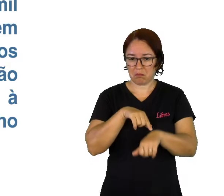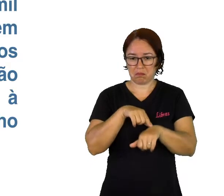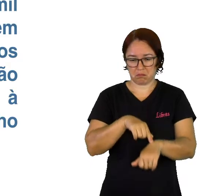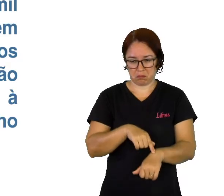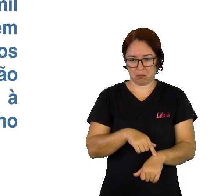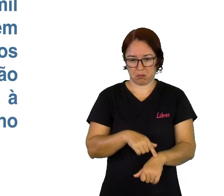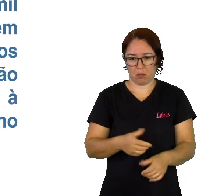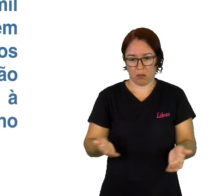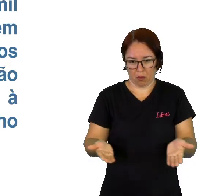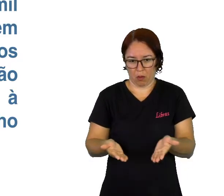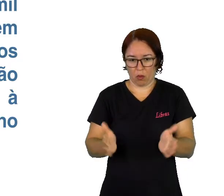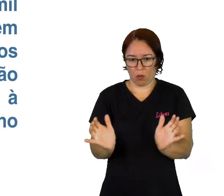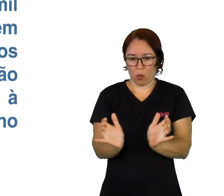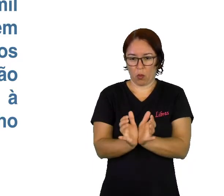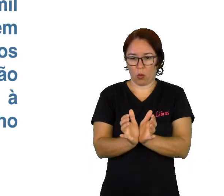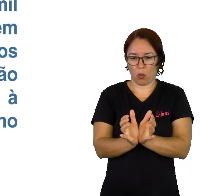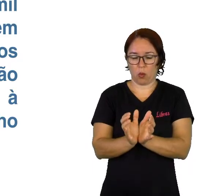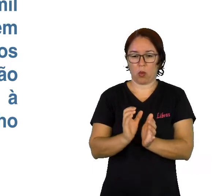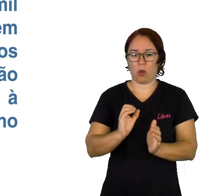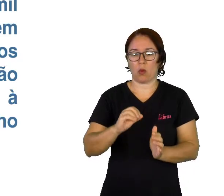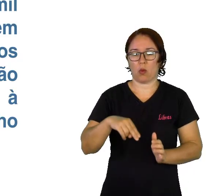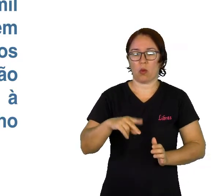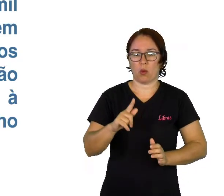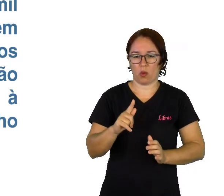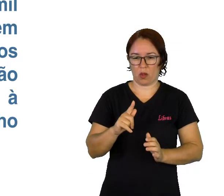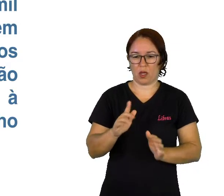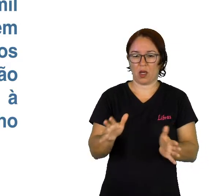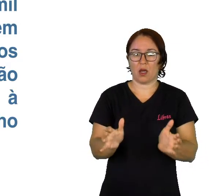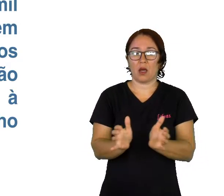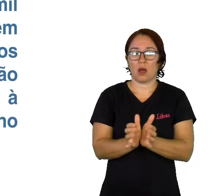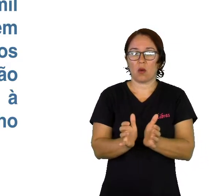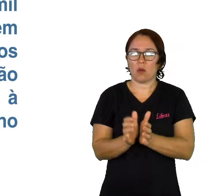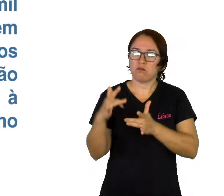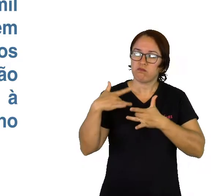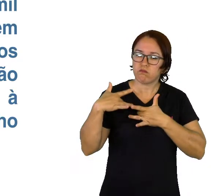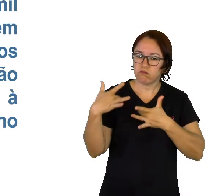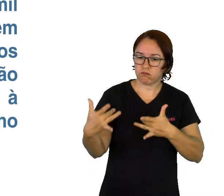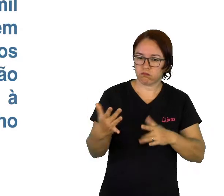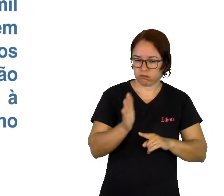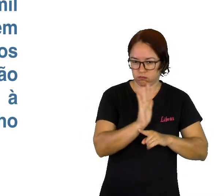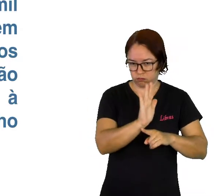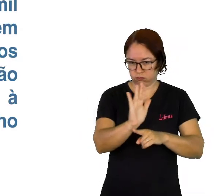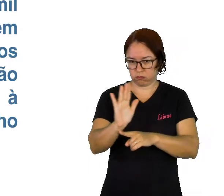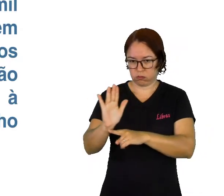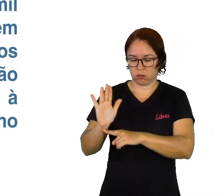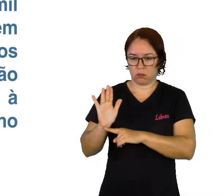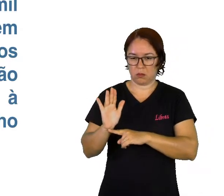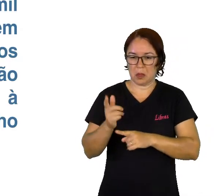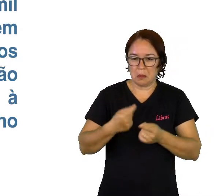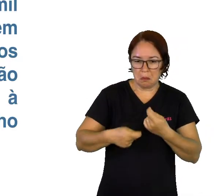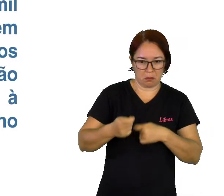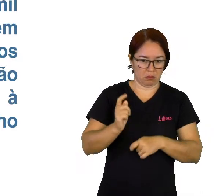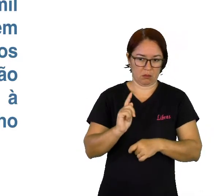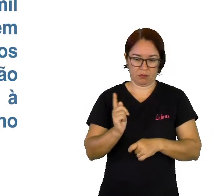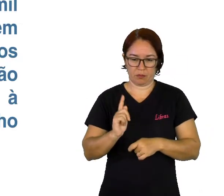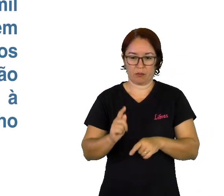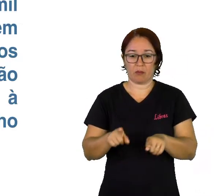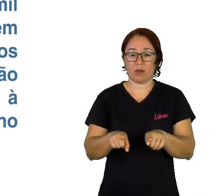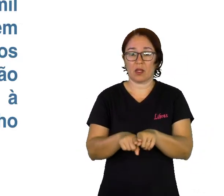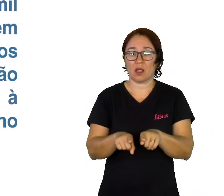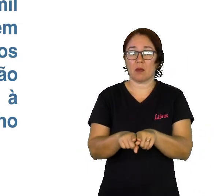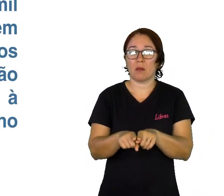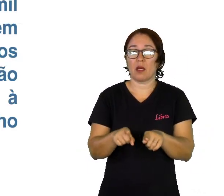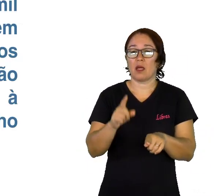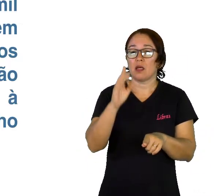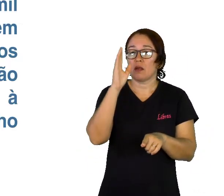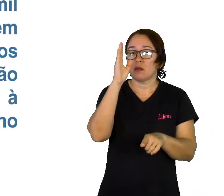que são organizações não governamentais, e as organizações internacionais do trabalho,